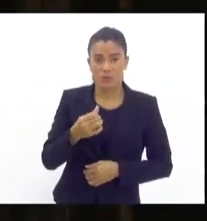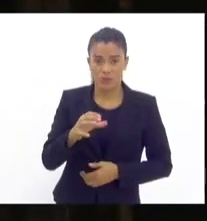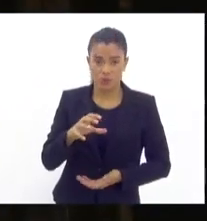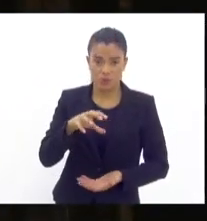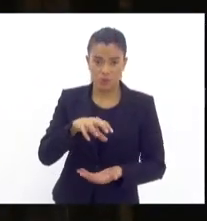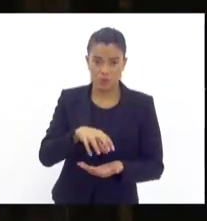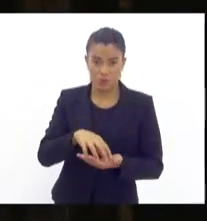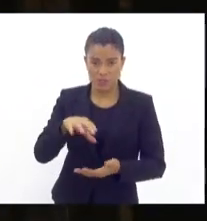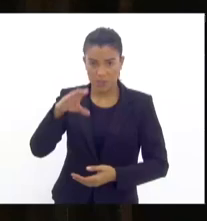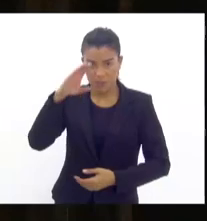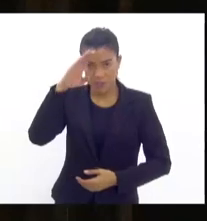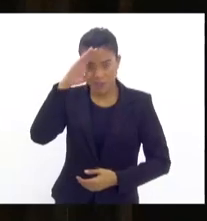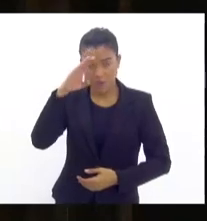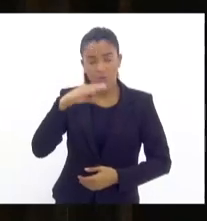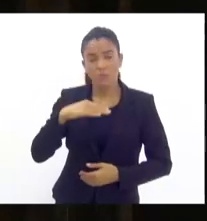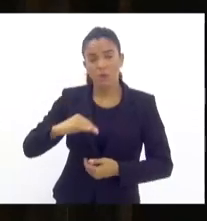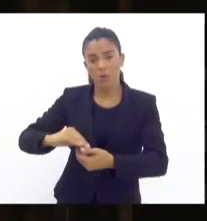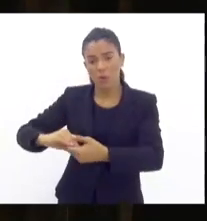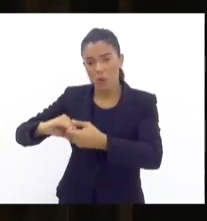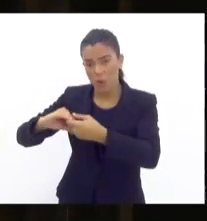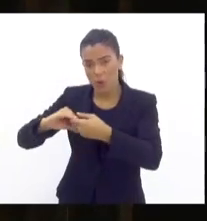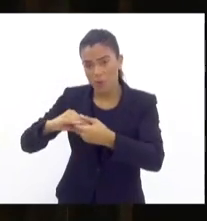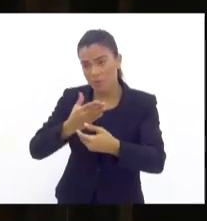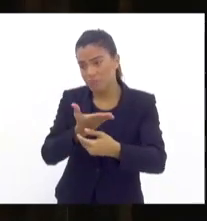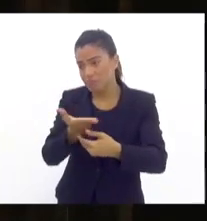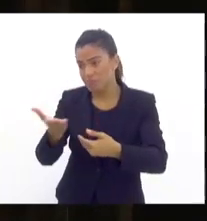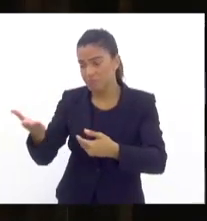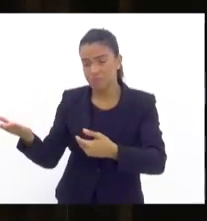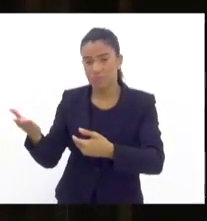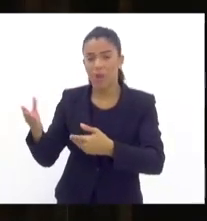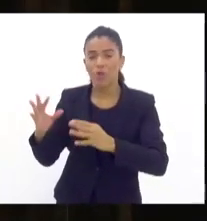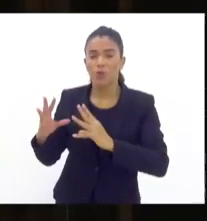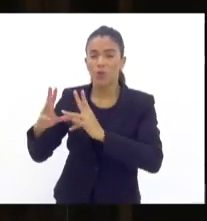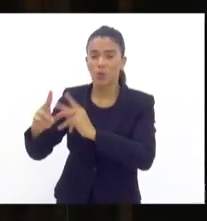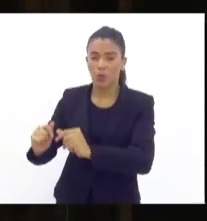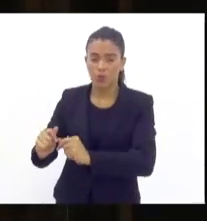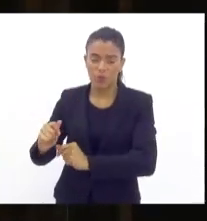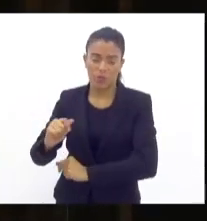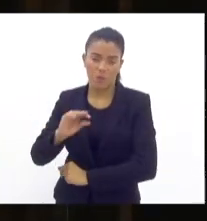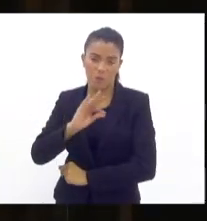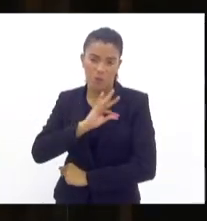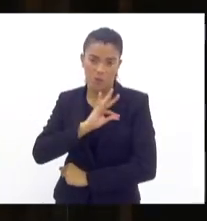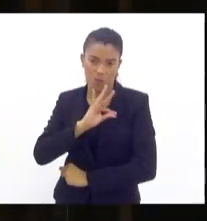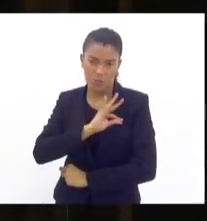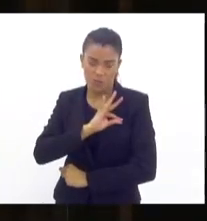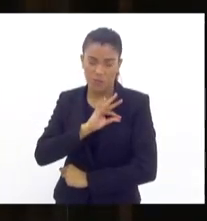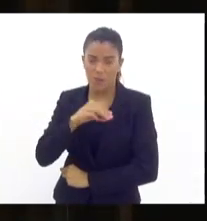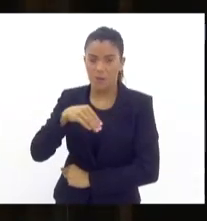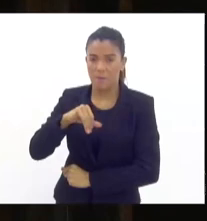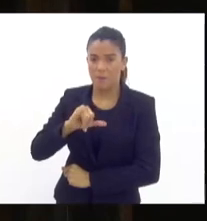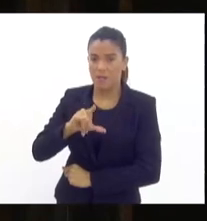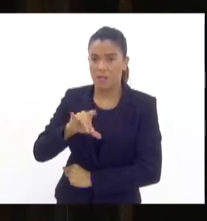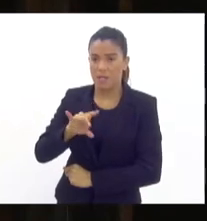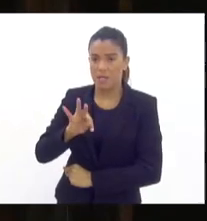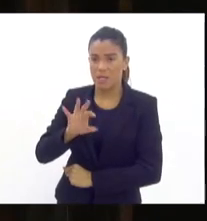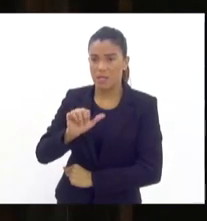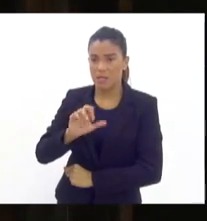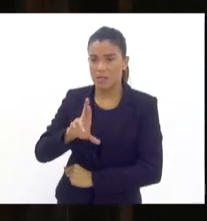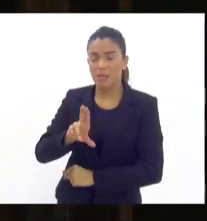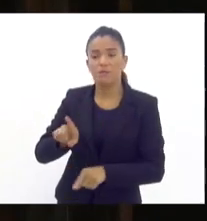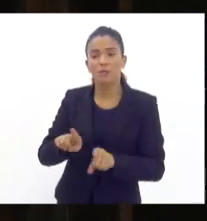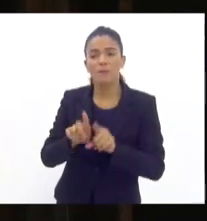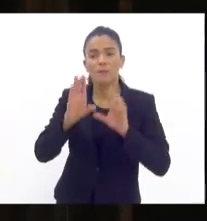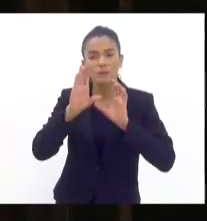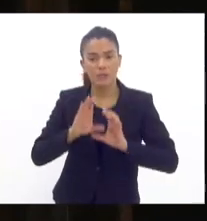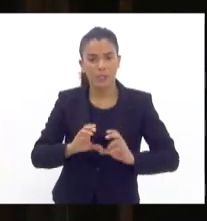deputados, cumprimento aos coronéis da Polícia Militar, cumprimento os presentes. A gente